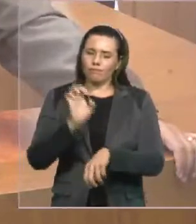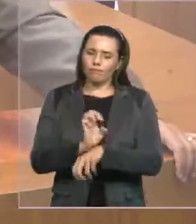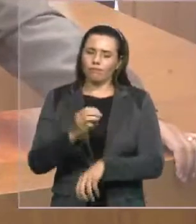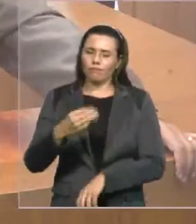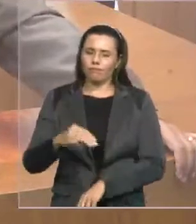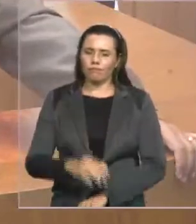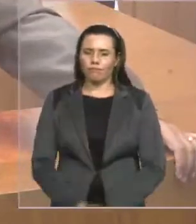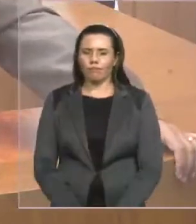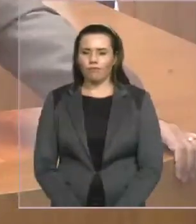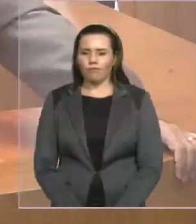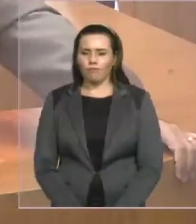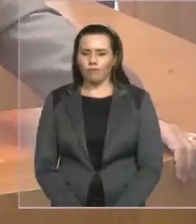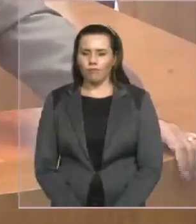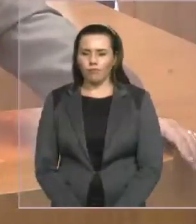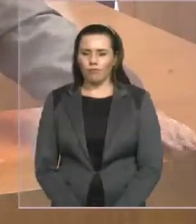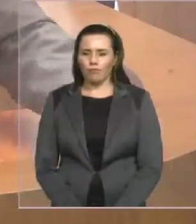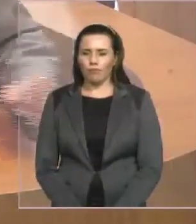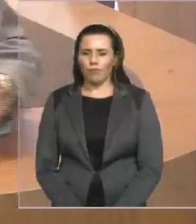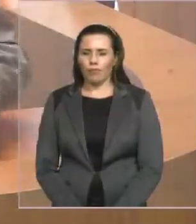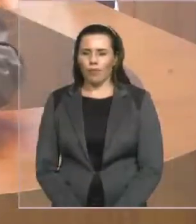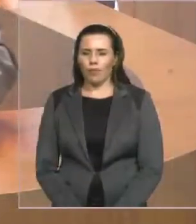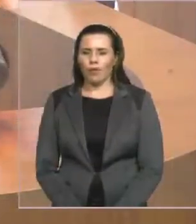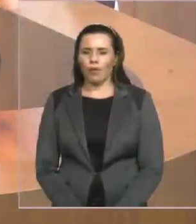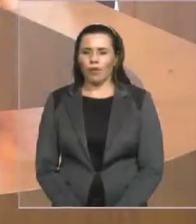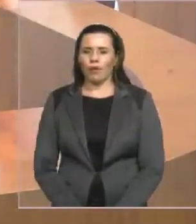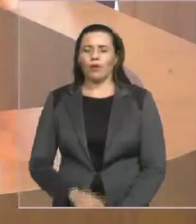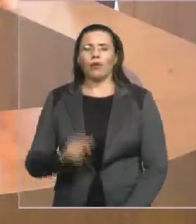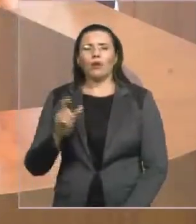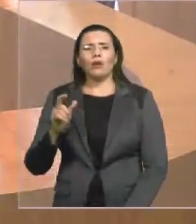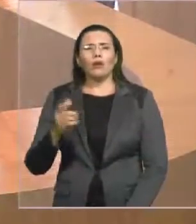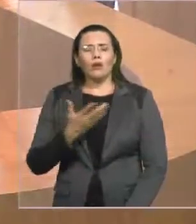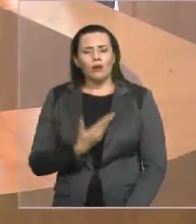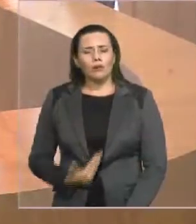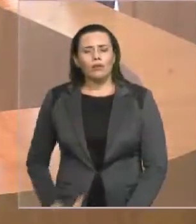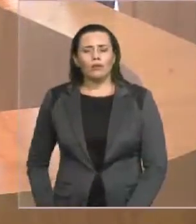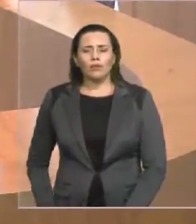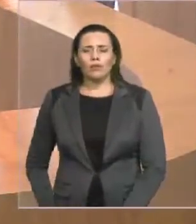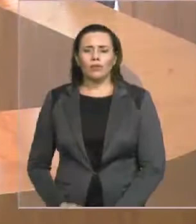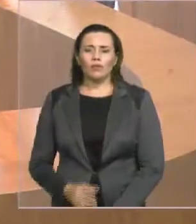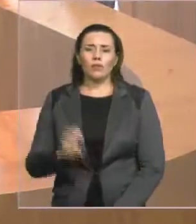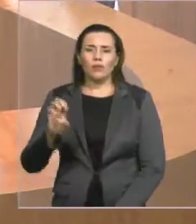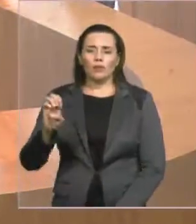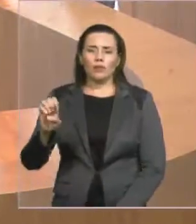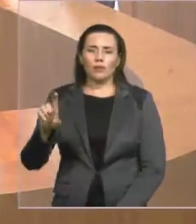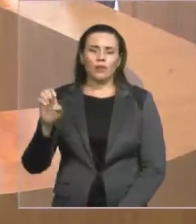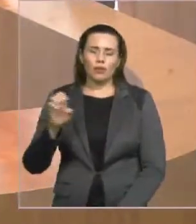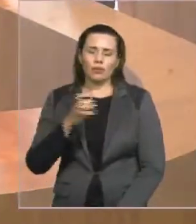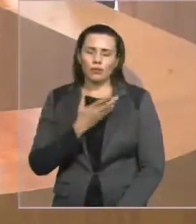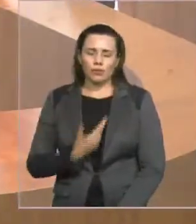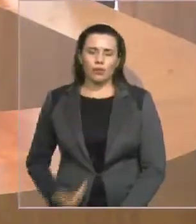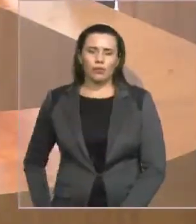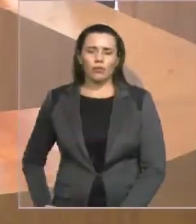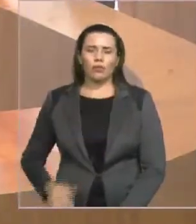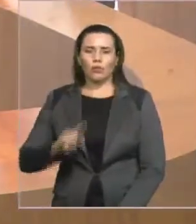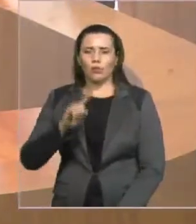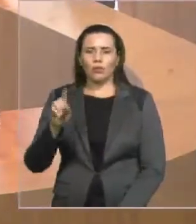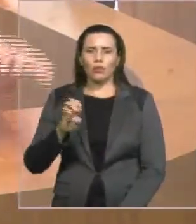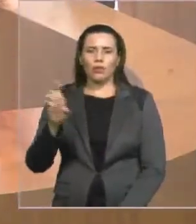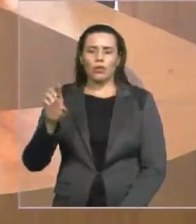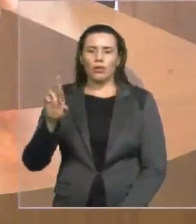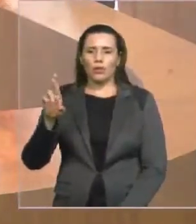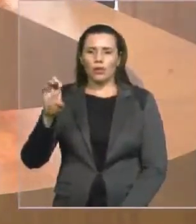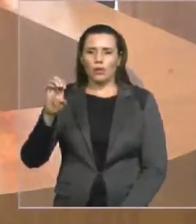os procuradores do Estado foi o então tutor do governador, o ex-governador Zé Reinaldo Tavares. Quem